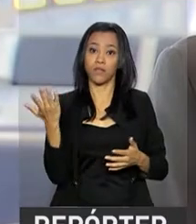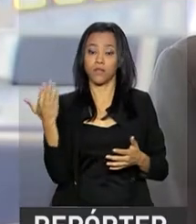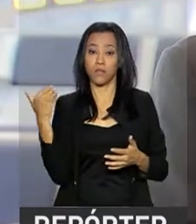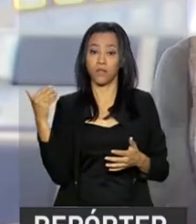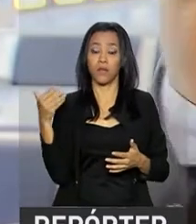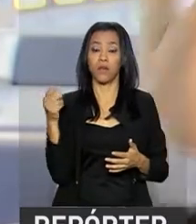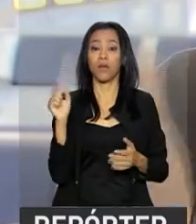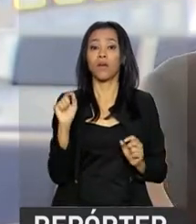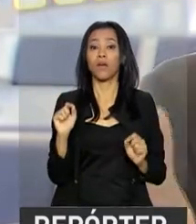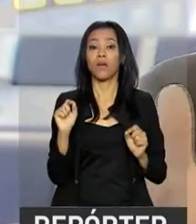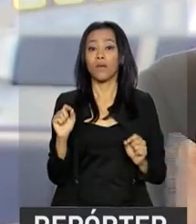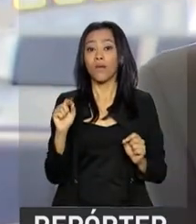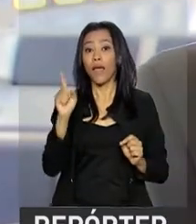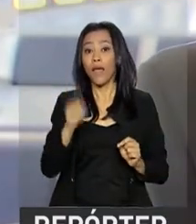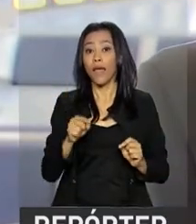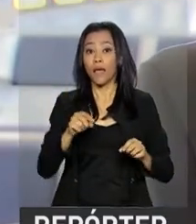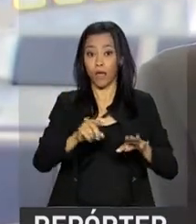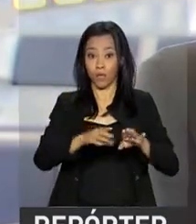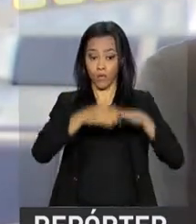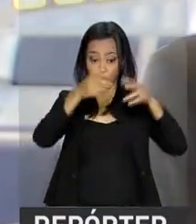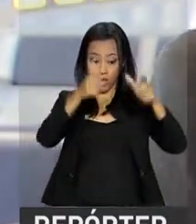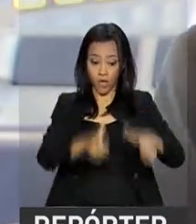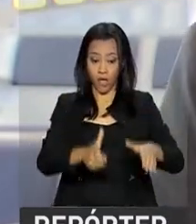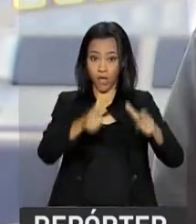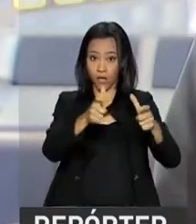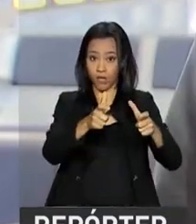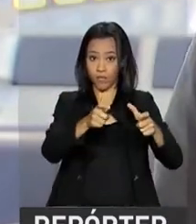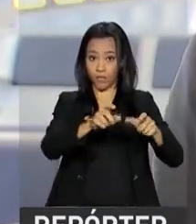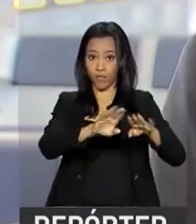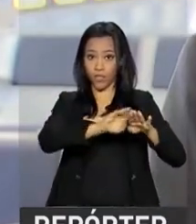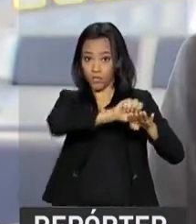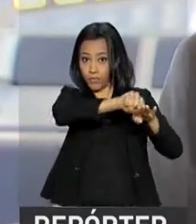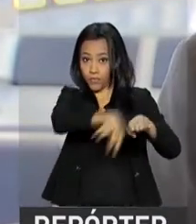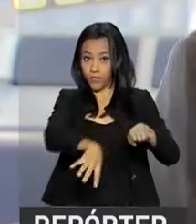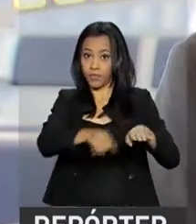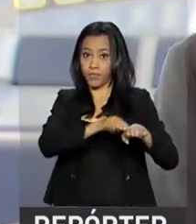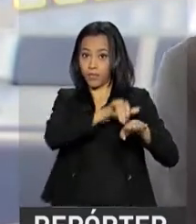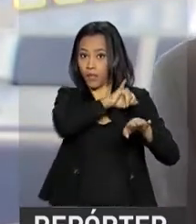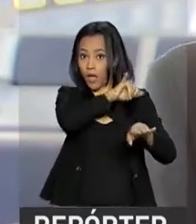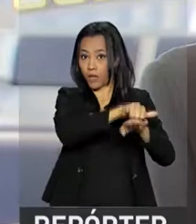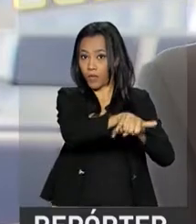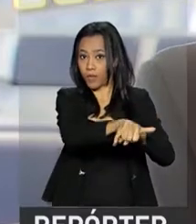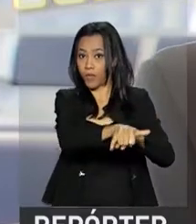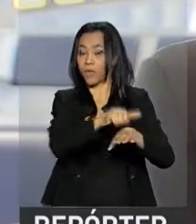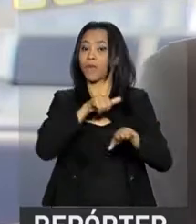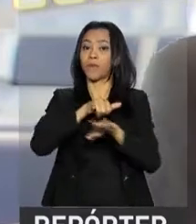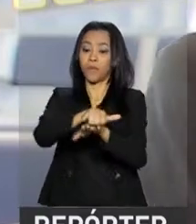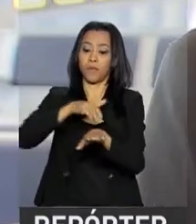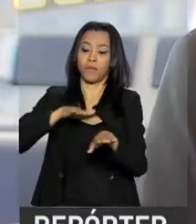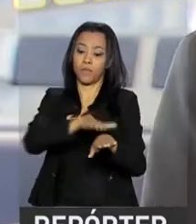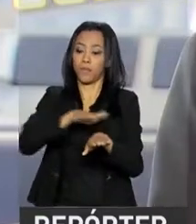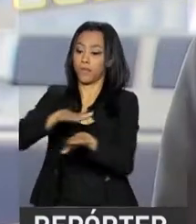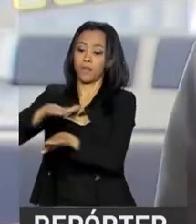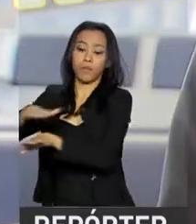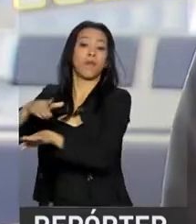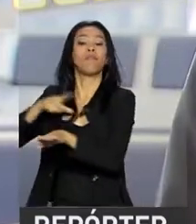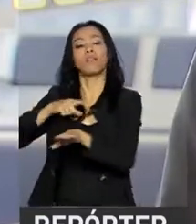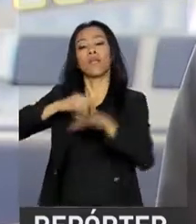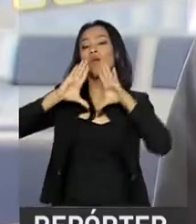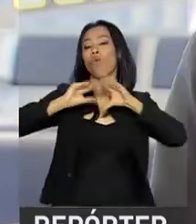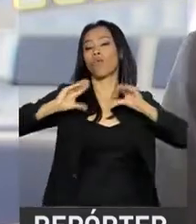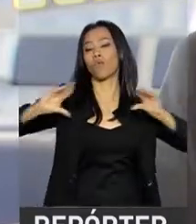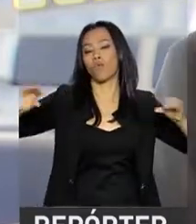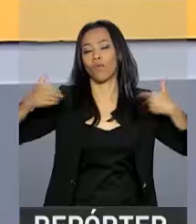sociedade, que são as pontes de embarque, onde o passageiro vai ter mais conforto, comodidade, no seu processo de embarque e